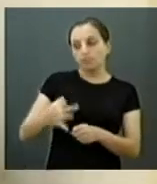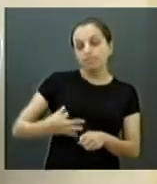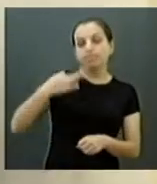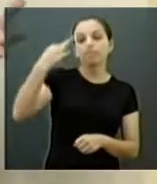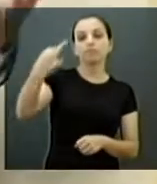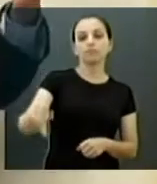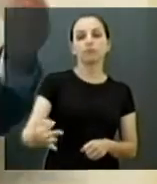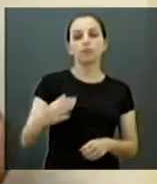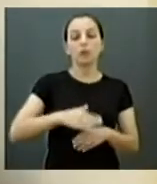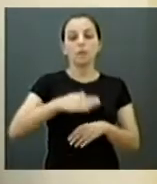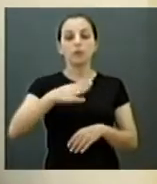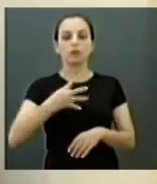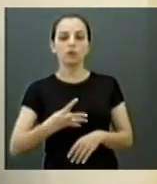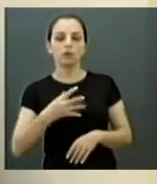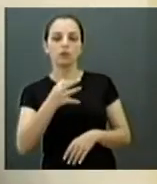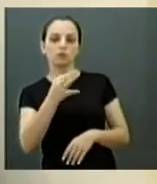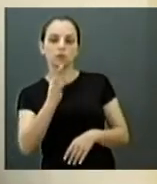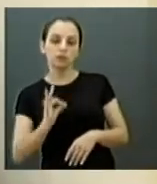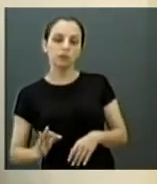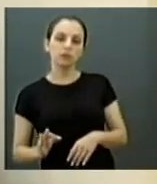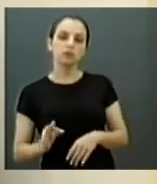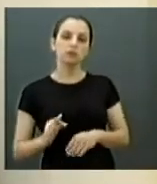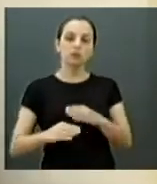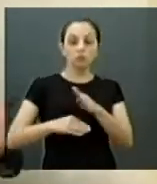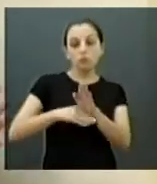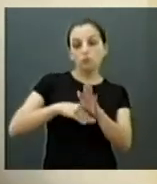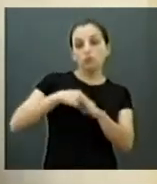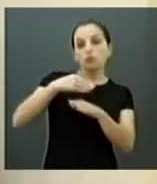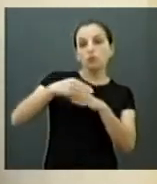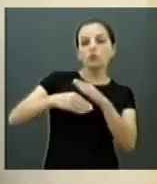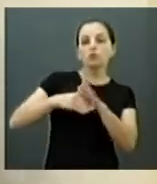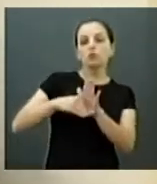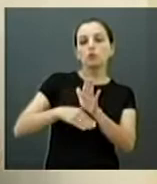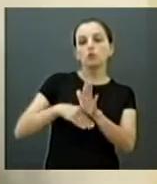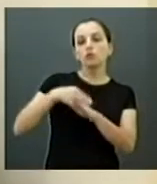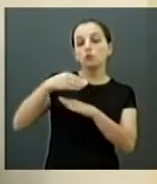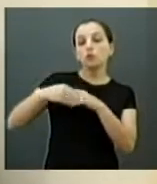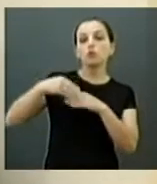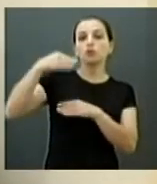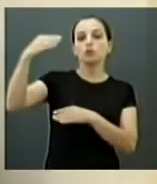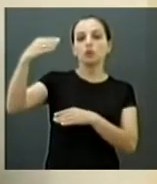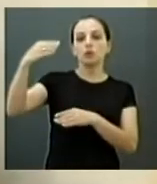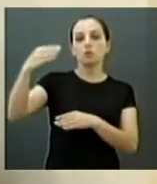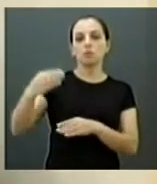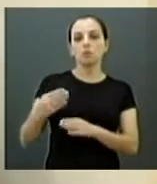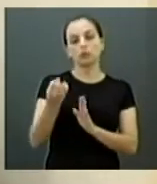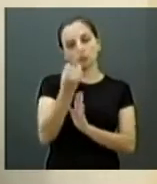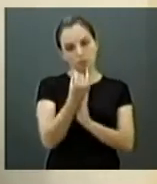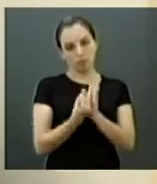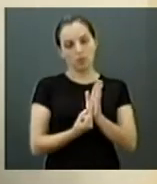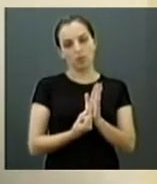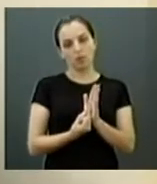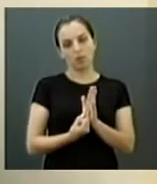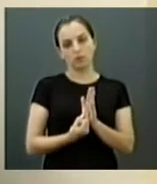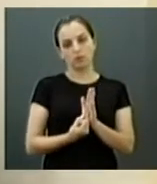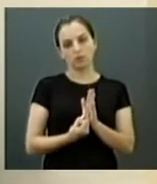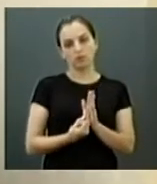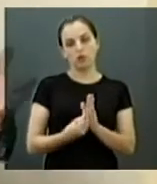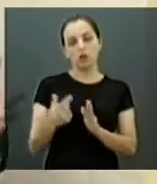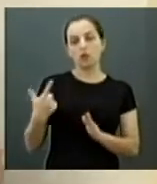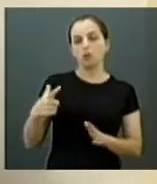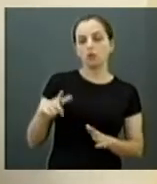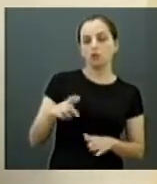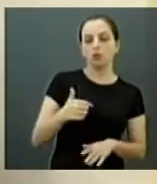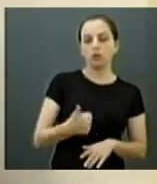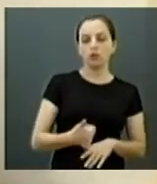valorização de mais quatro por cento acima da inflação. Por que encerrar isso? Parece que acabou hoje. Se não for doze, não for dez, não